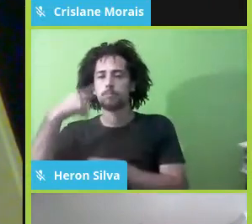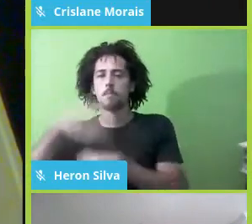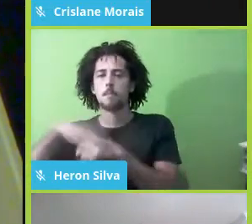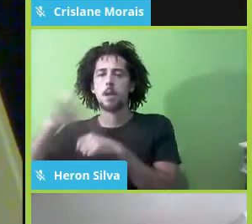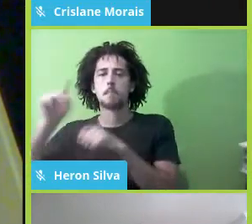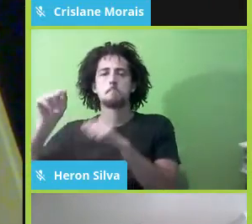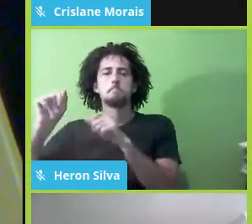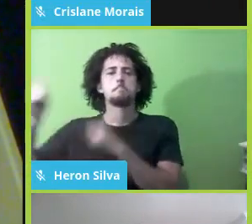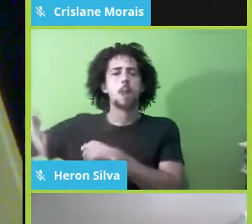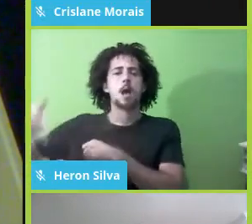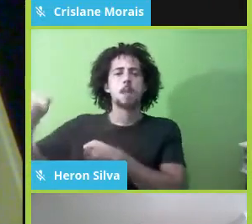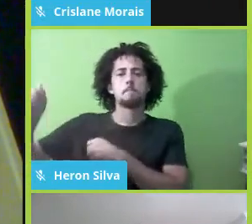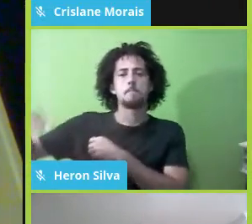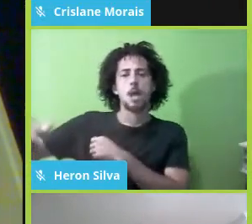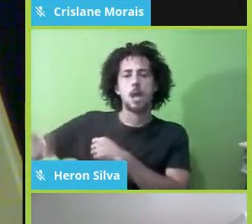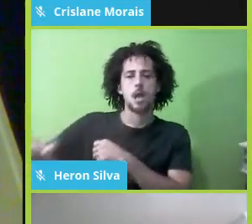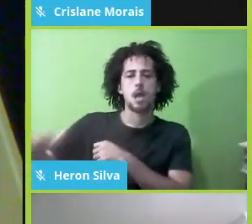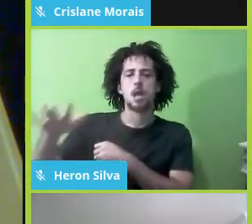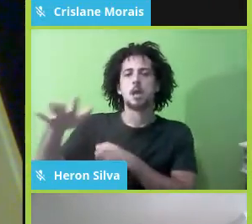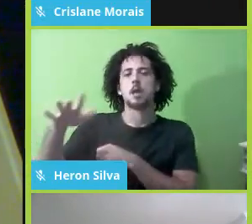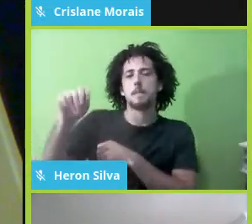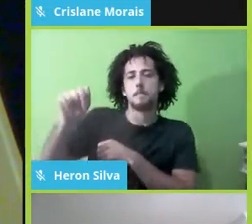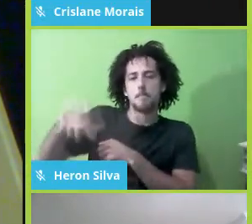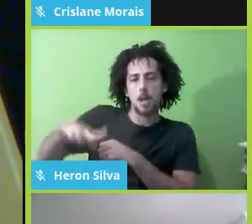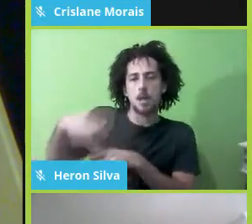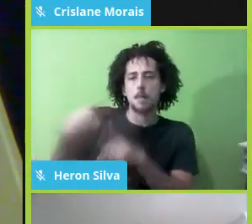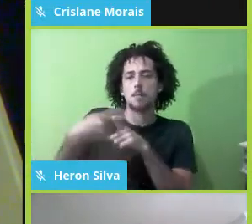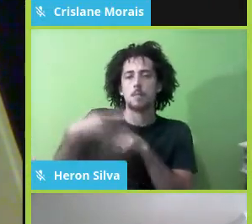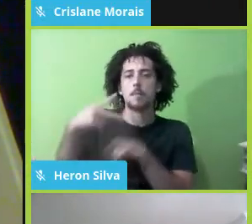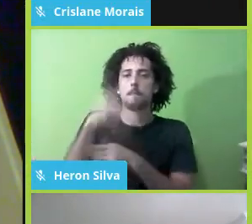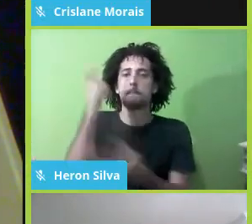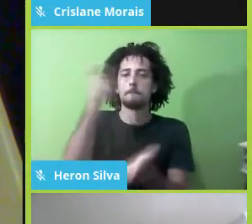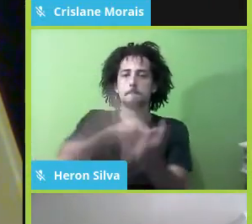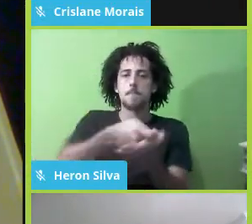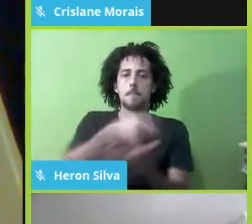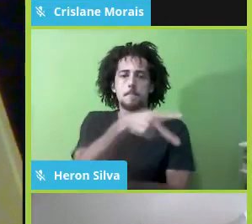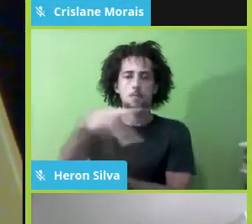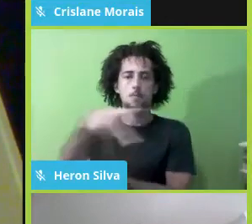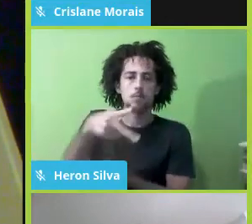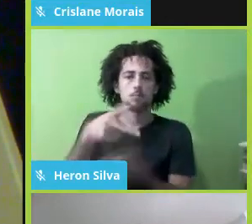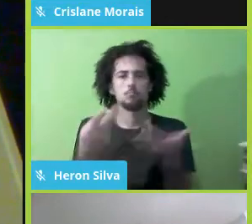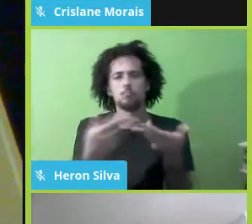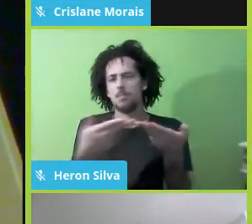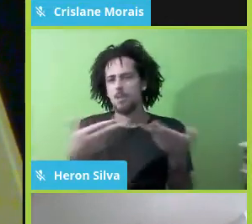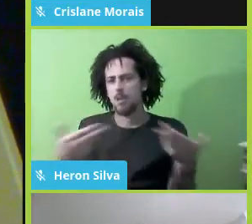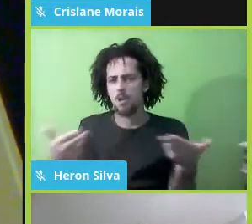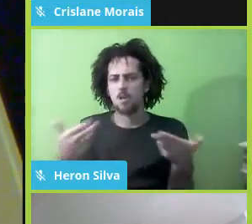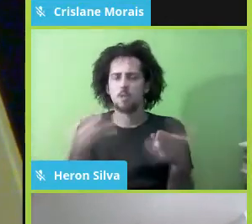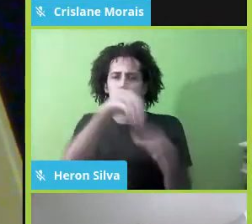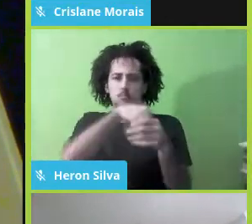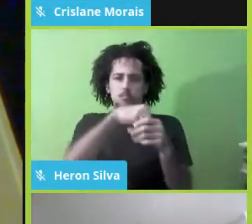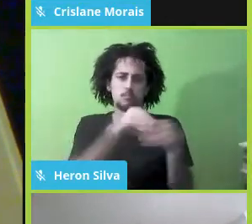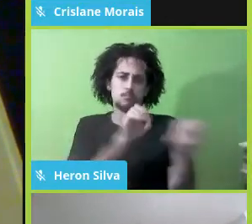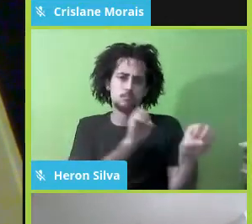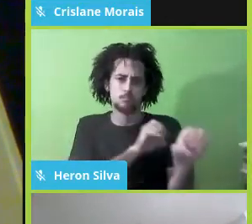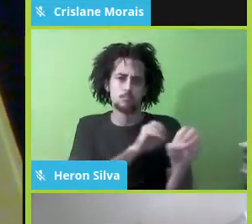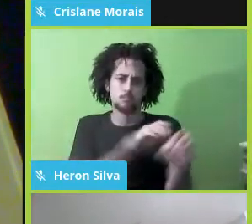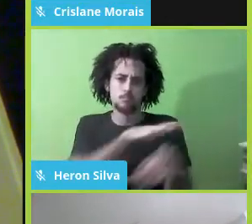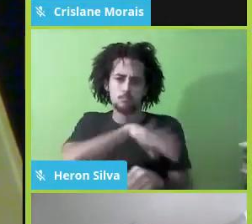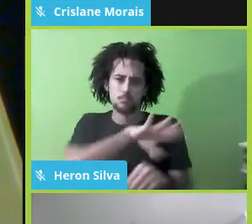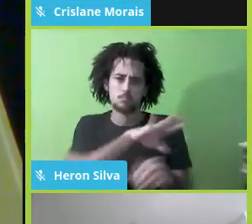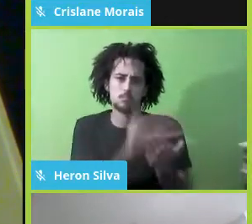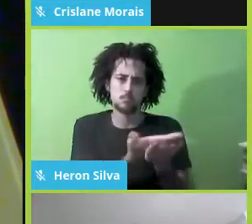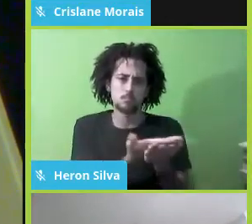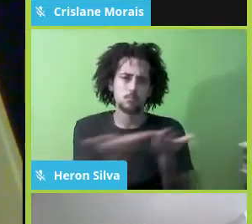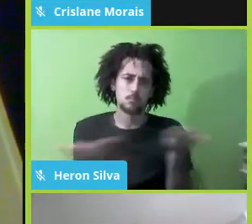tipo de conteúdo do que pagar um professor, enfim, para estar em sala de aula. Então, eu acho que essa é uma luta,